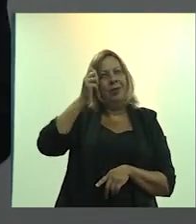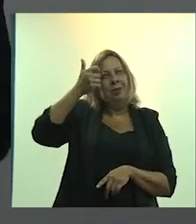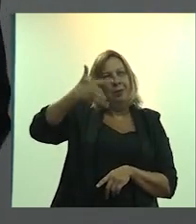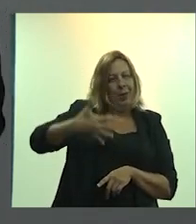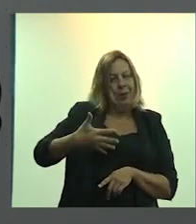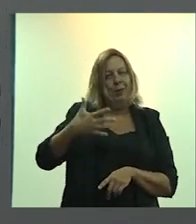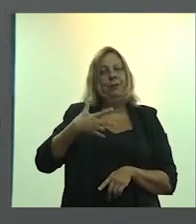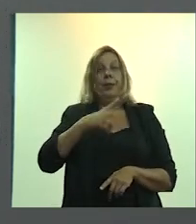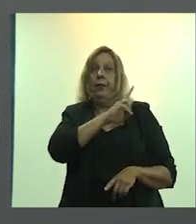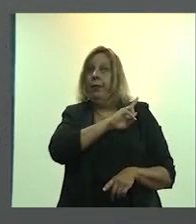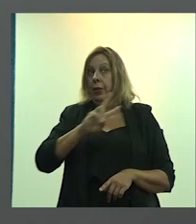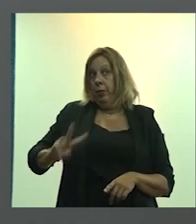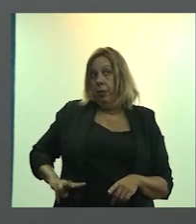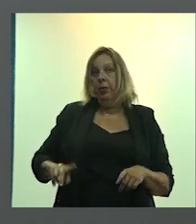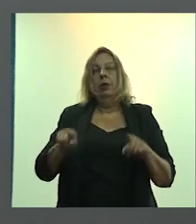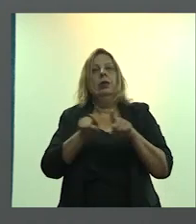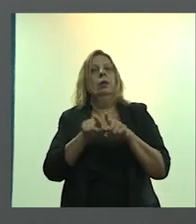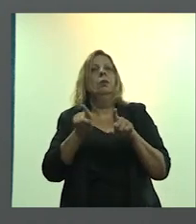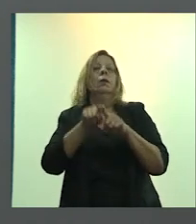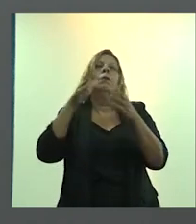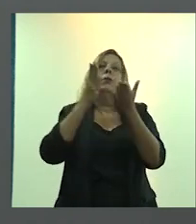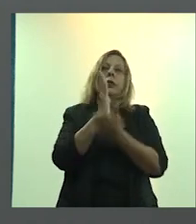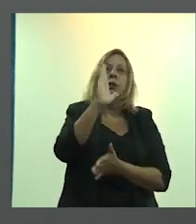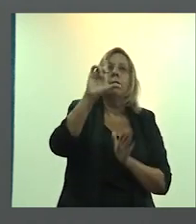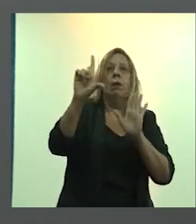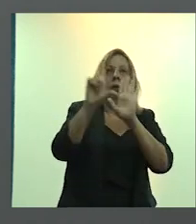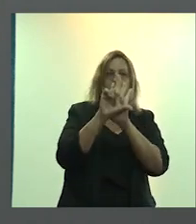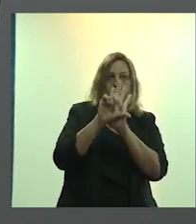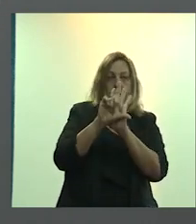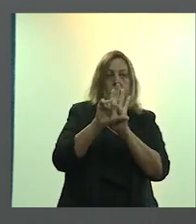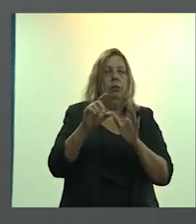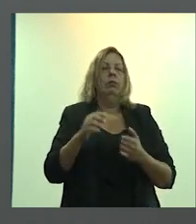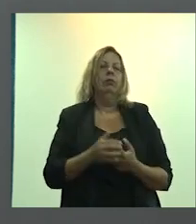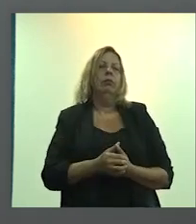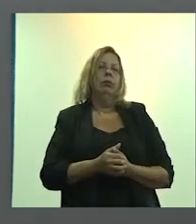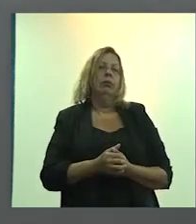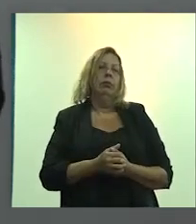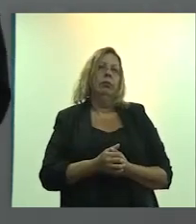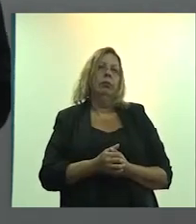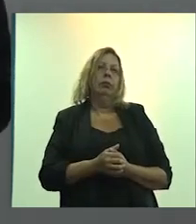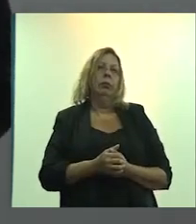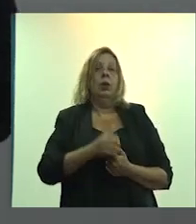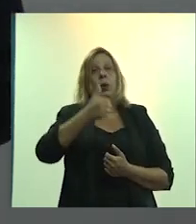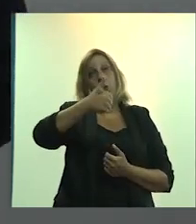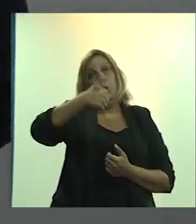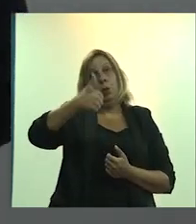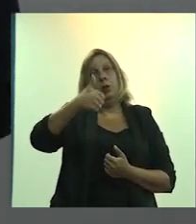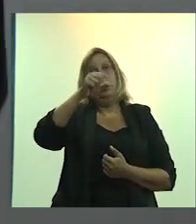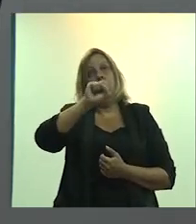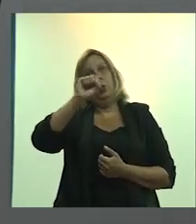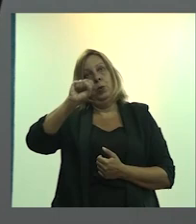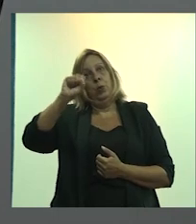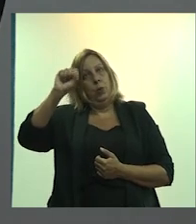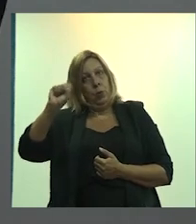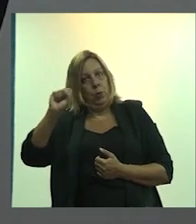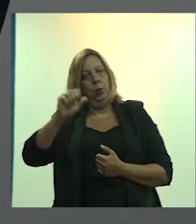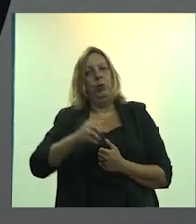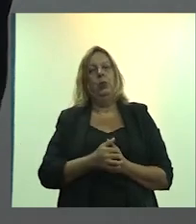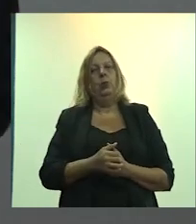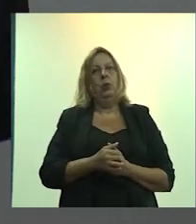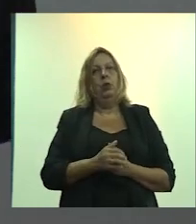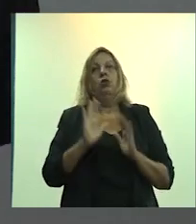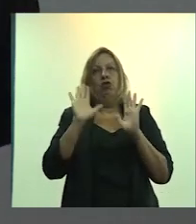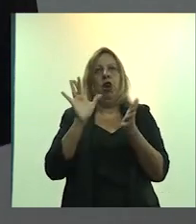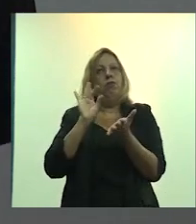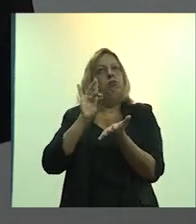e depois, condução da aprovação da lei de 11.888. Enfim, então isso já está bem